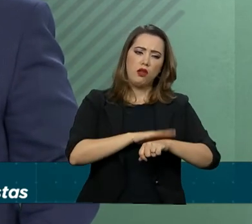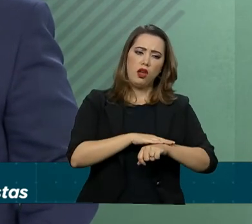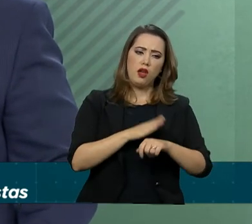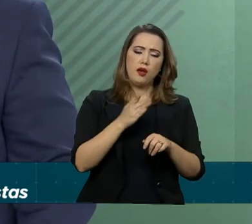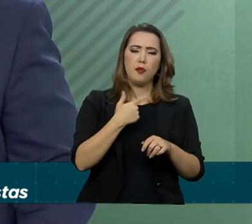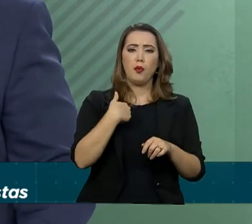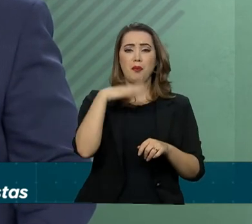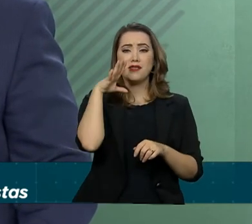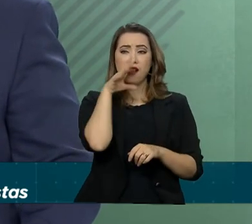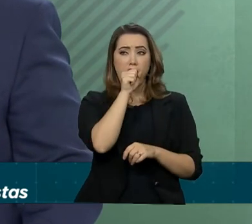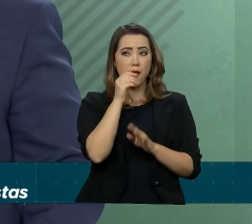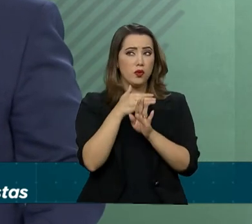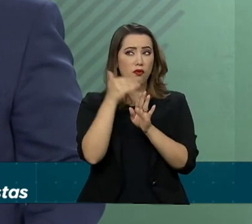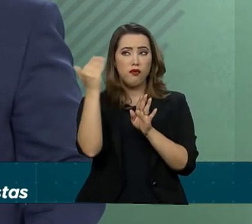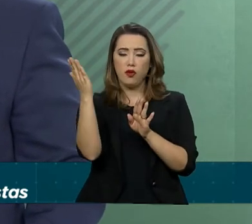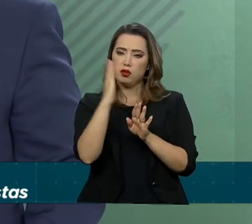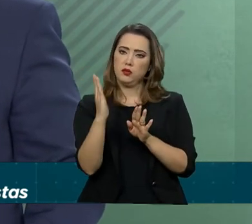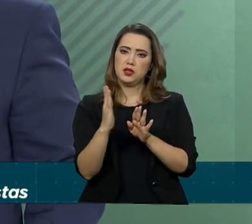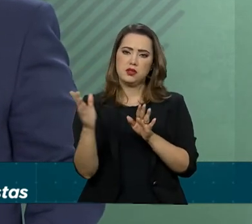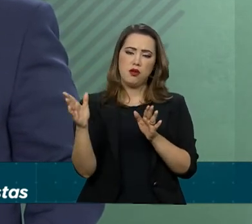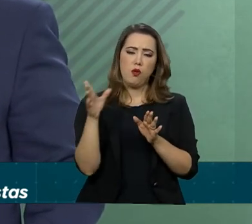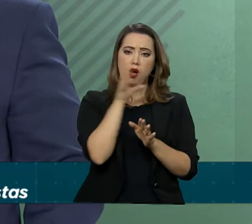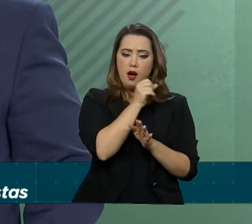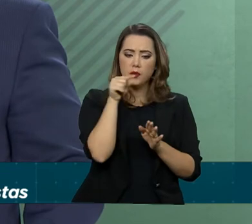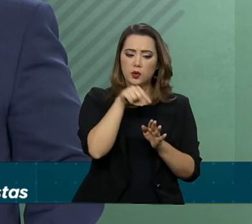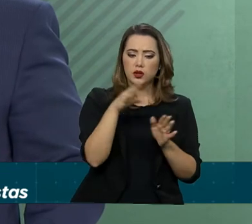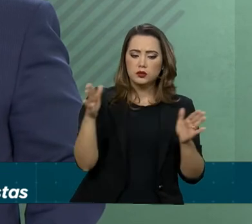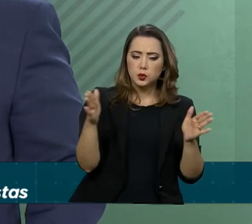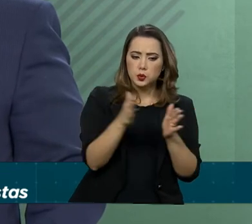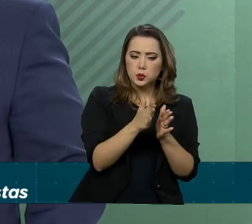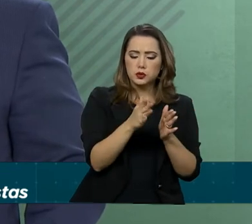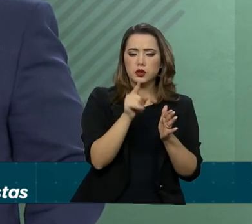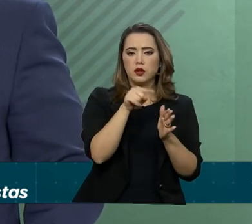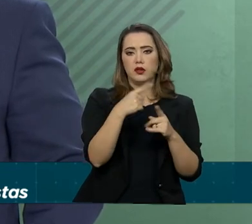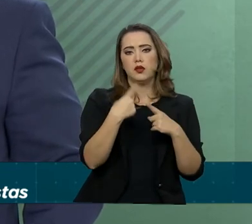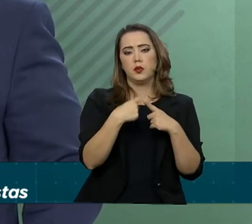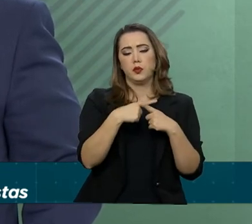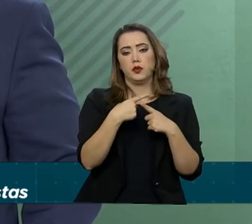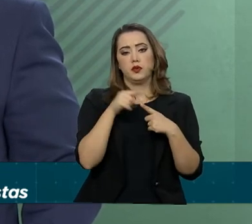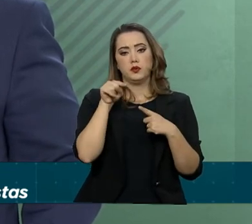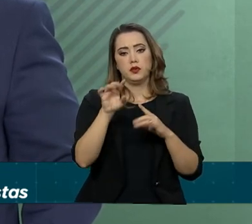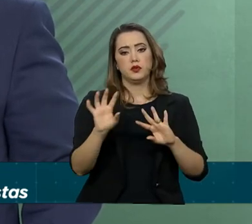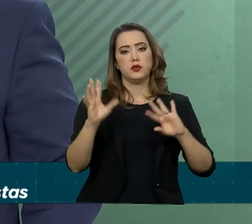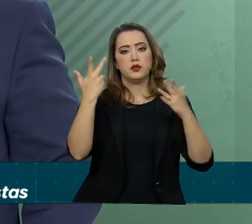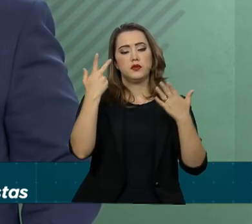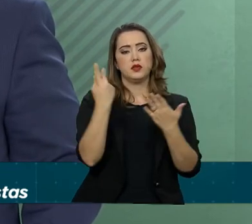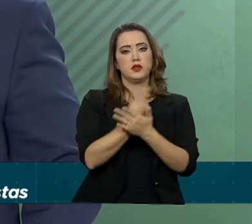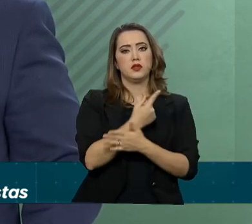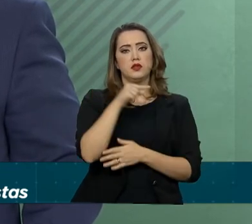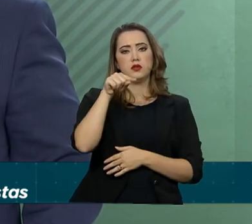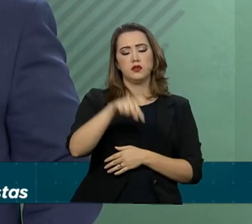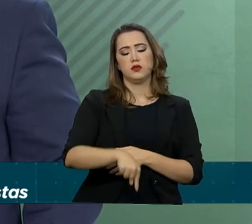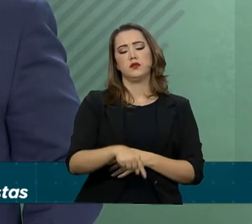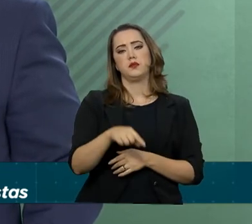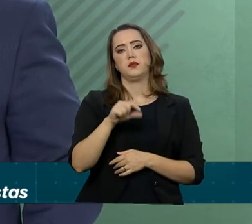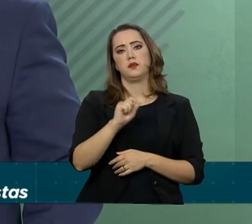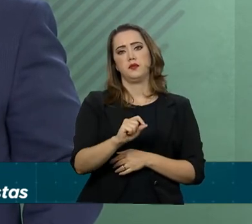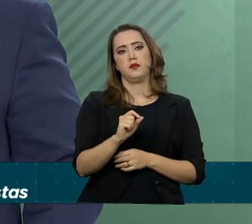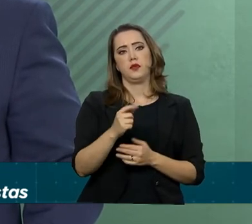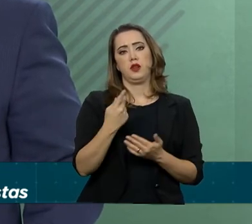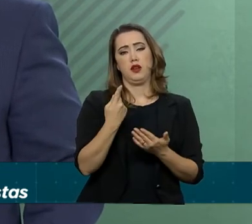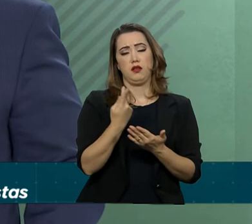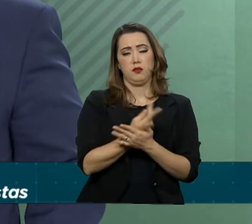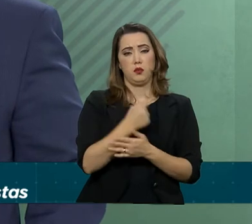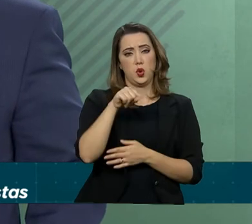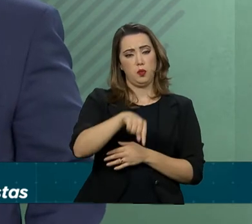de viagem fora do país para atender principalmente os eventos que estão a absejar ao ocorrer